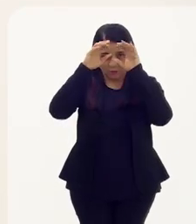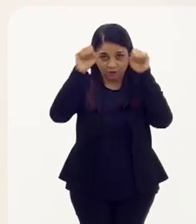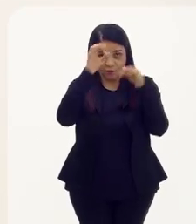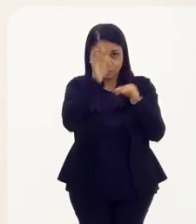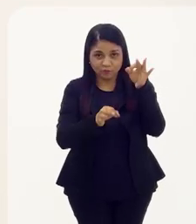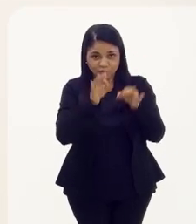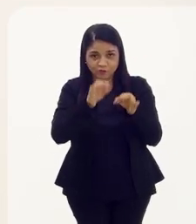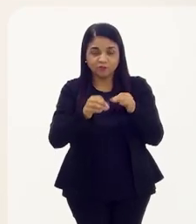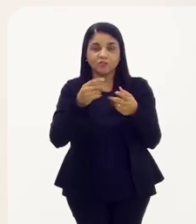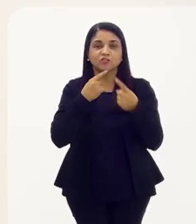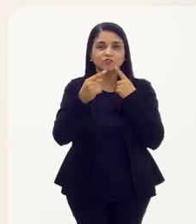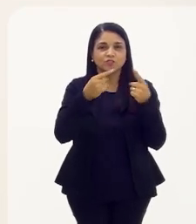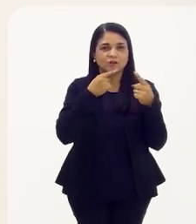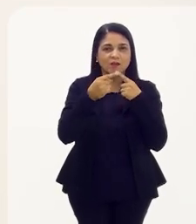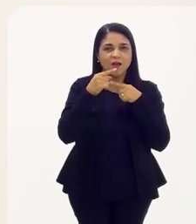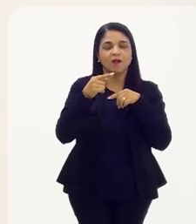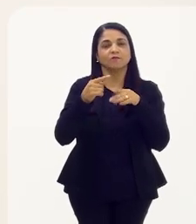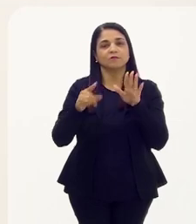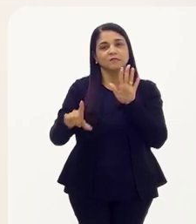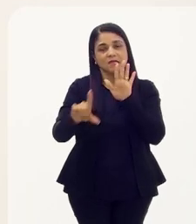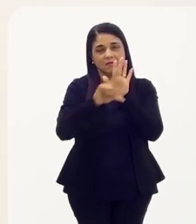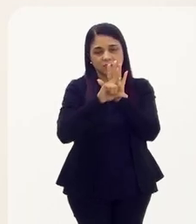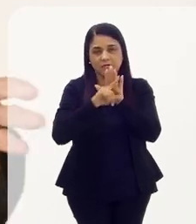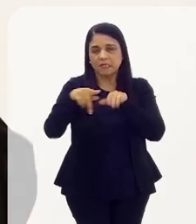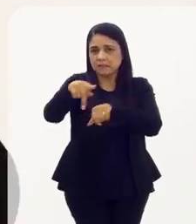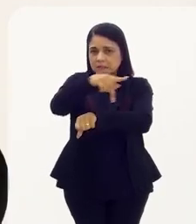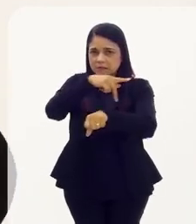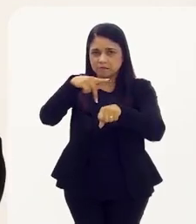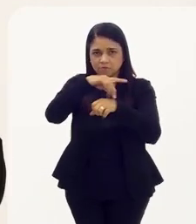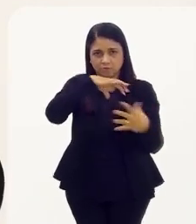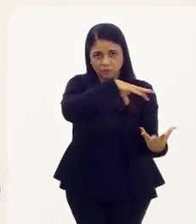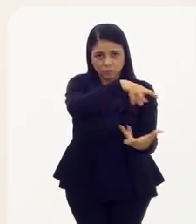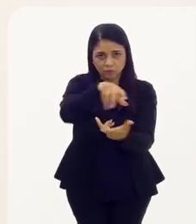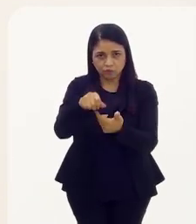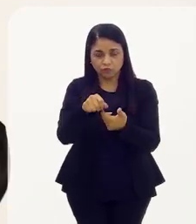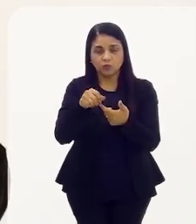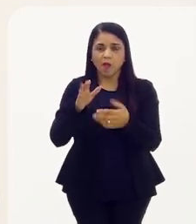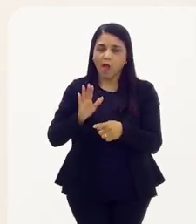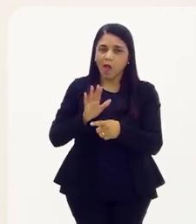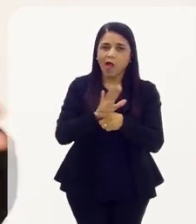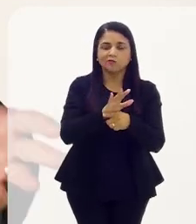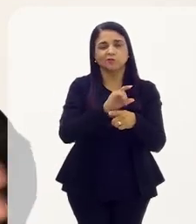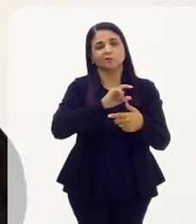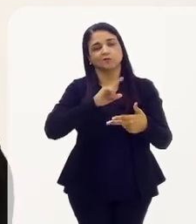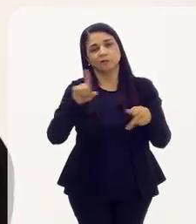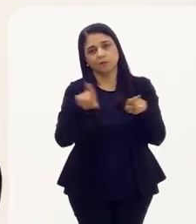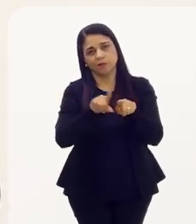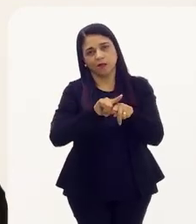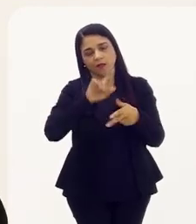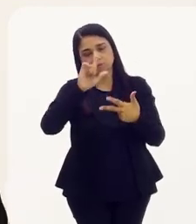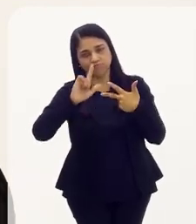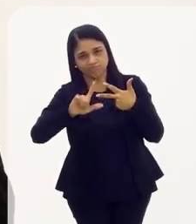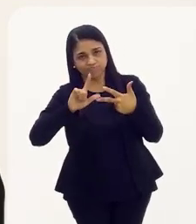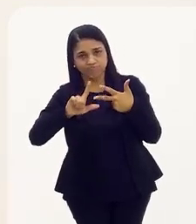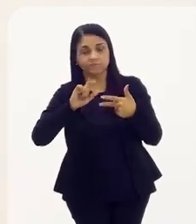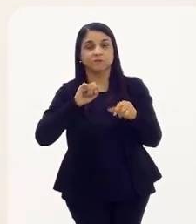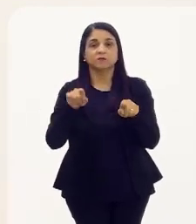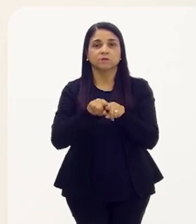à cooperação internacional, as questões e dentro dessa cooperação a questão legislativo,